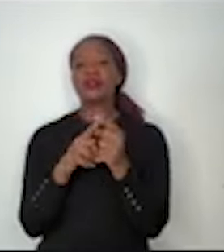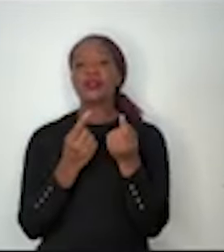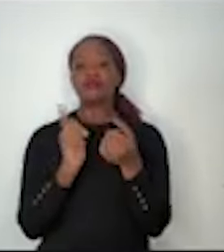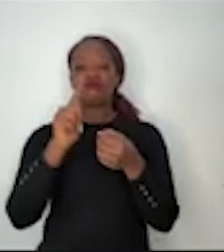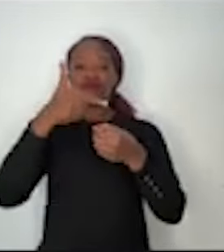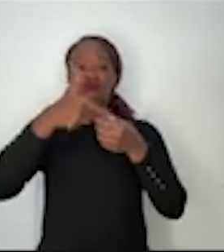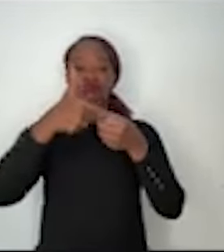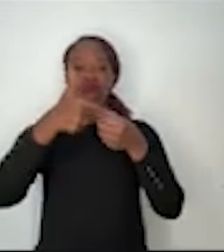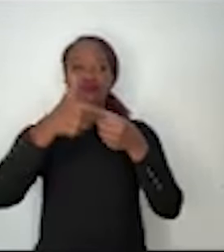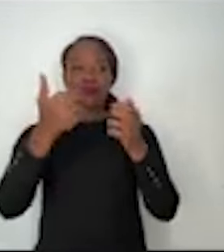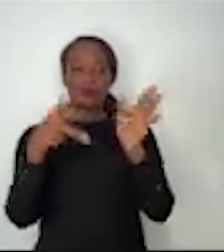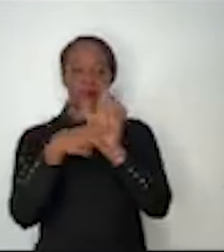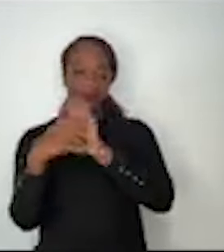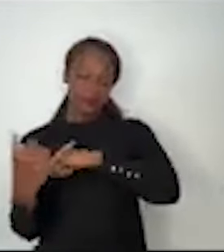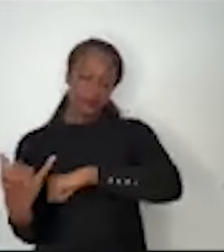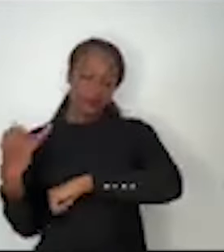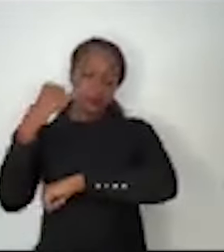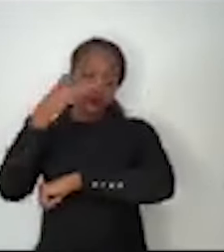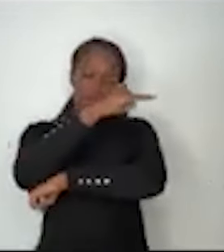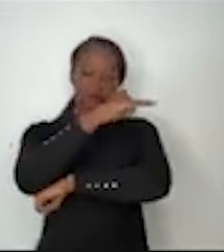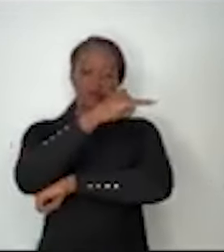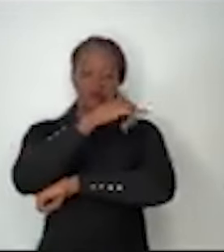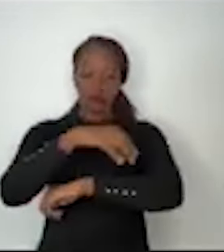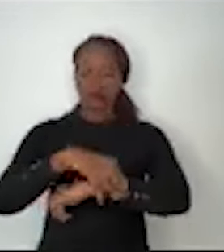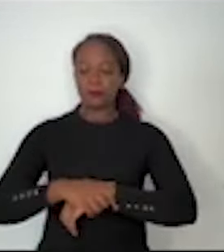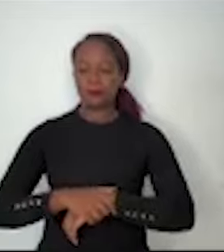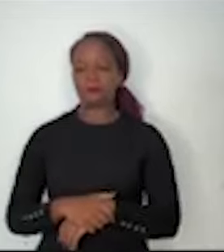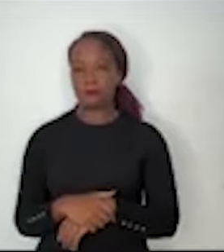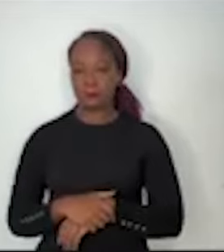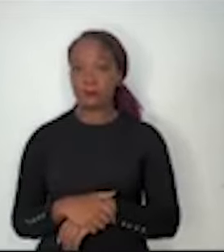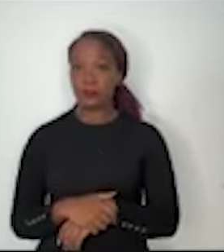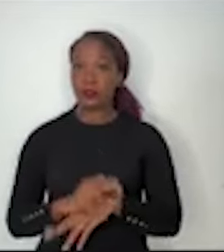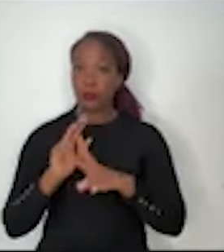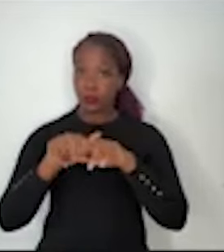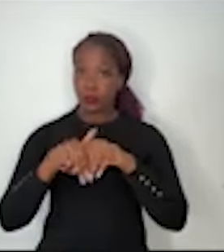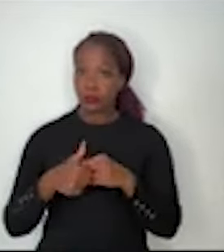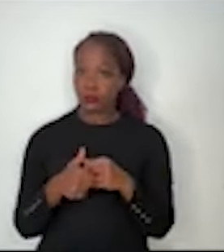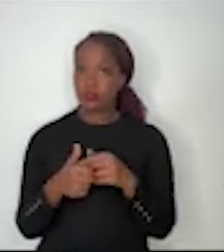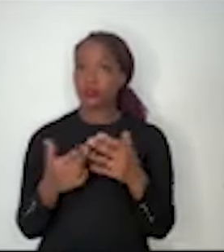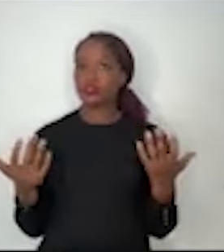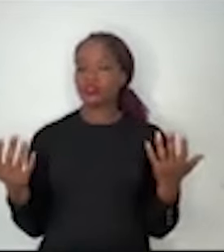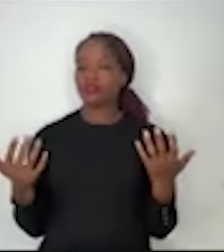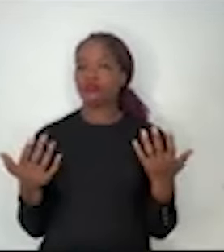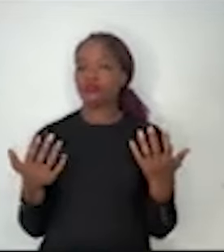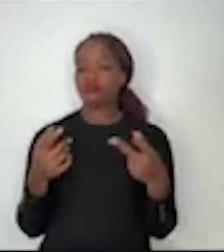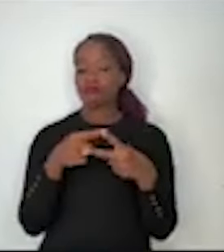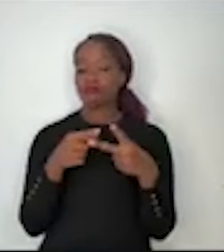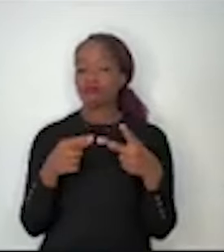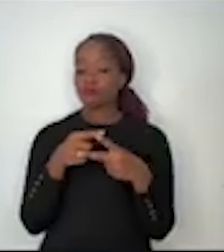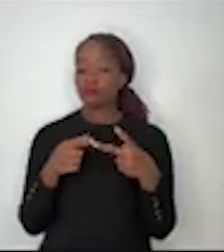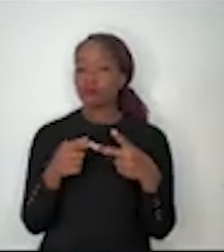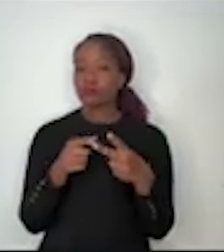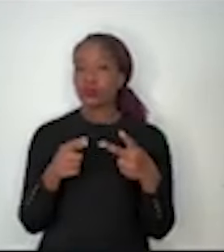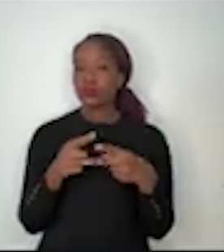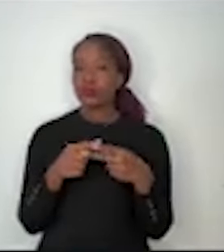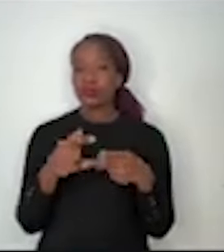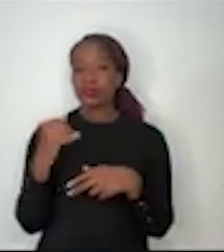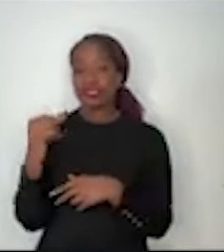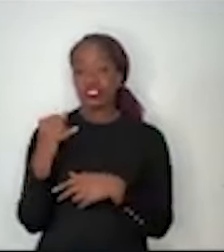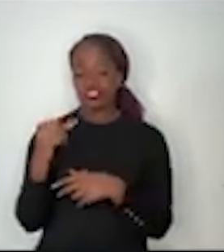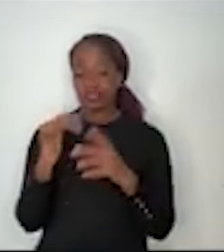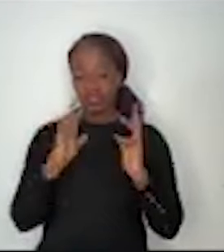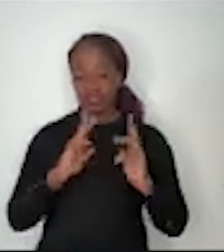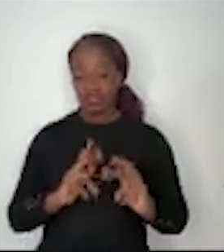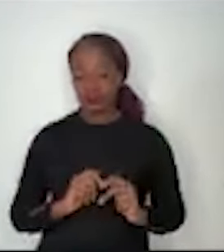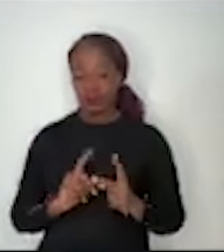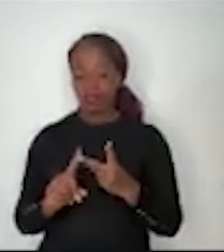através da cana-de-açúcar. Portanto, essas duas circunstâncias, fontes de energia limpa e fontes de energias